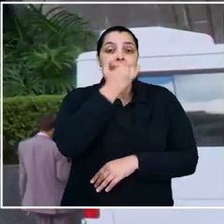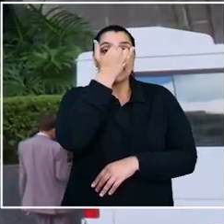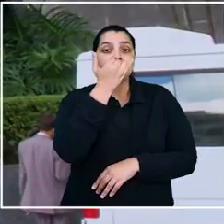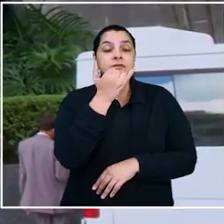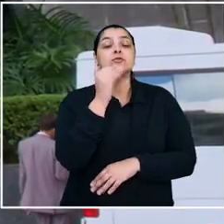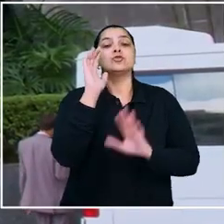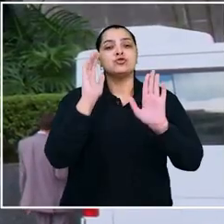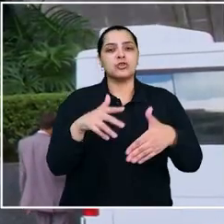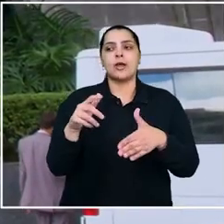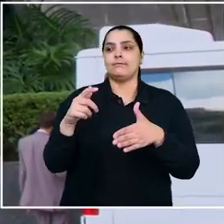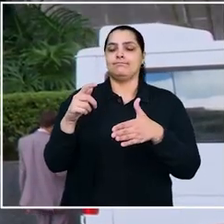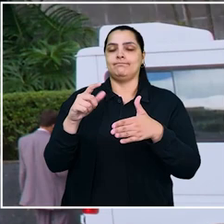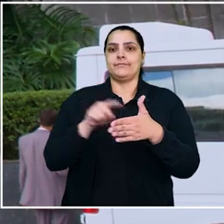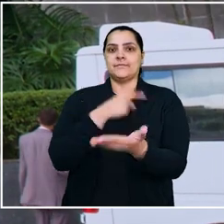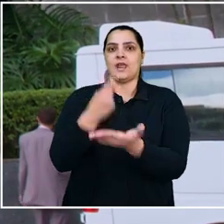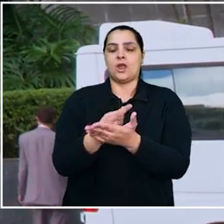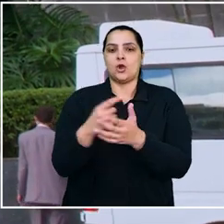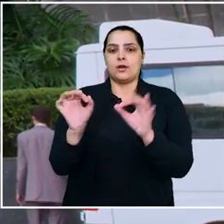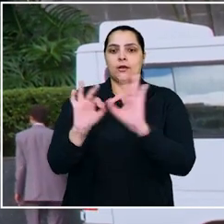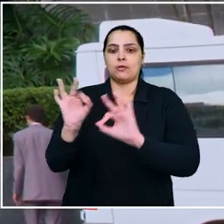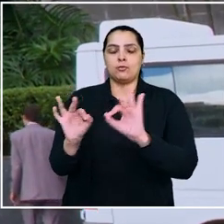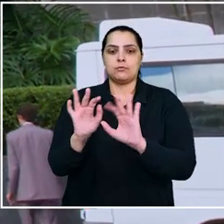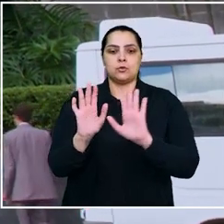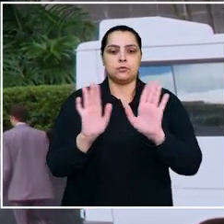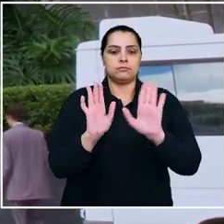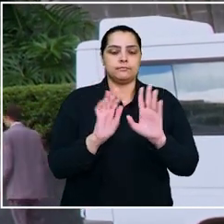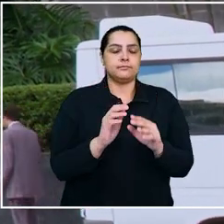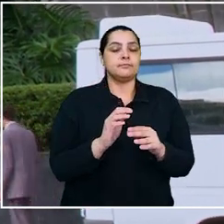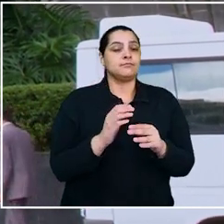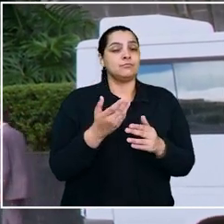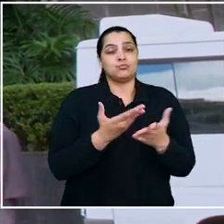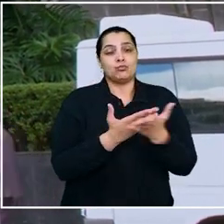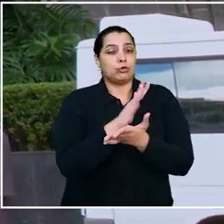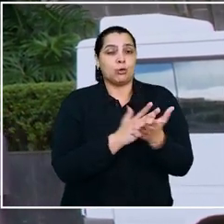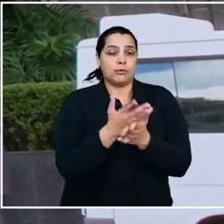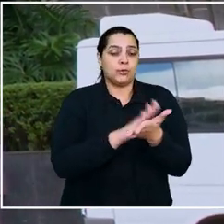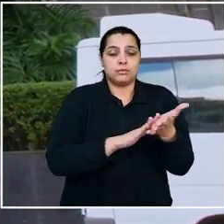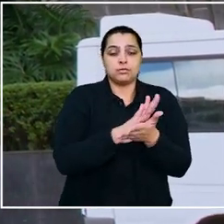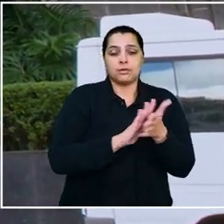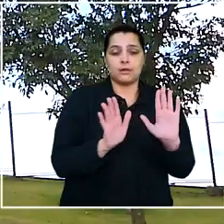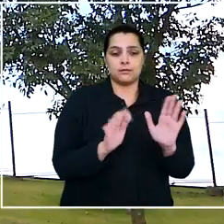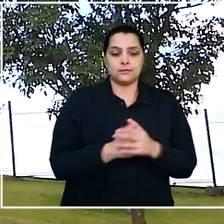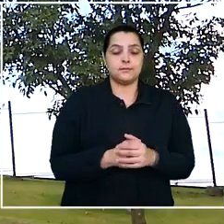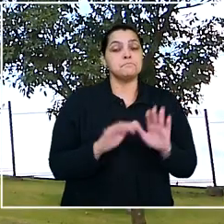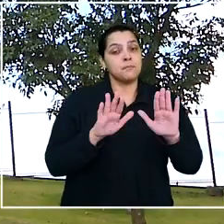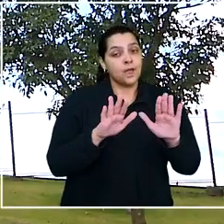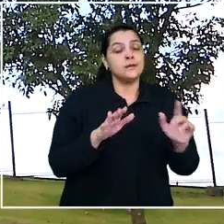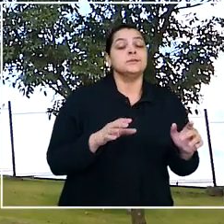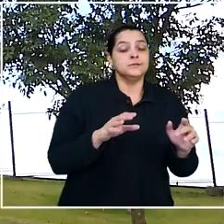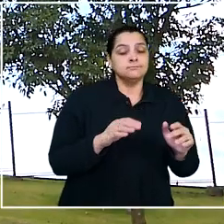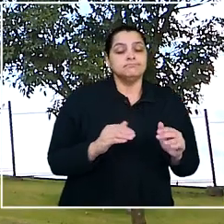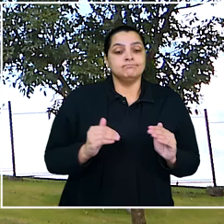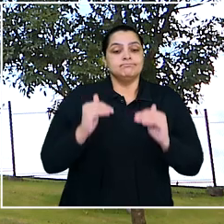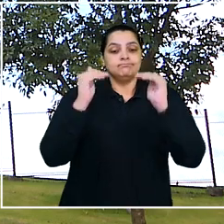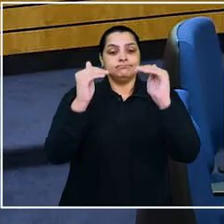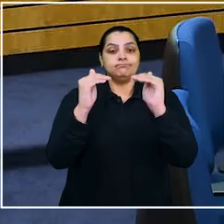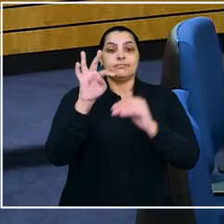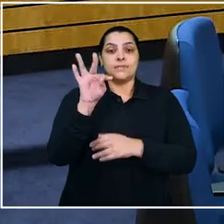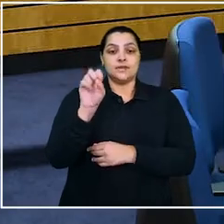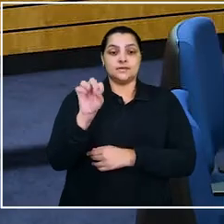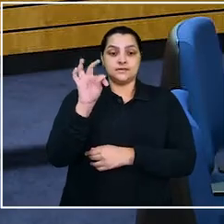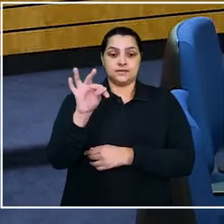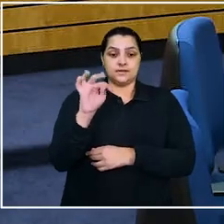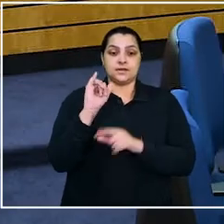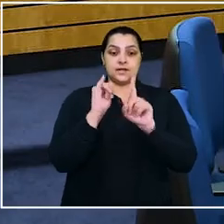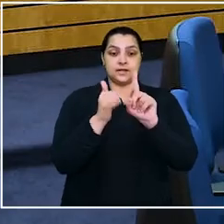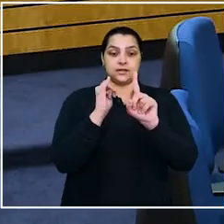equívoco foi prontamente corrigido sem que gerasse maiores desconfortos à trabalhadora. O caso chegou ao TST. relator